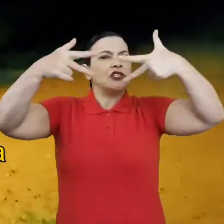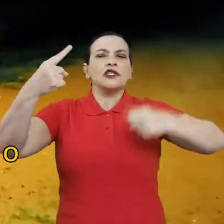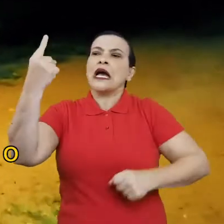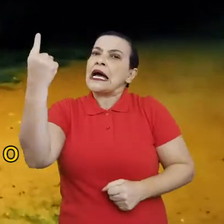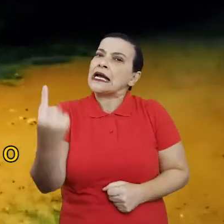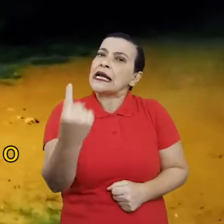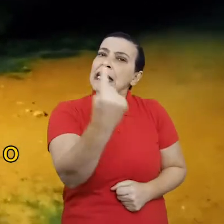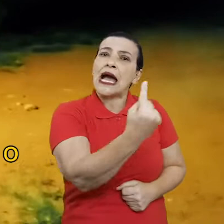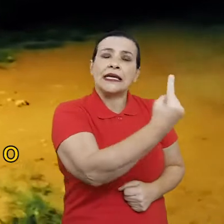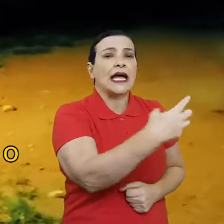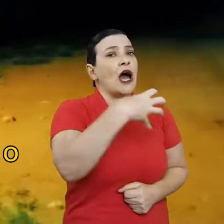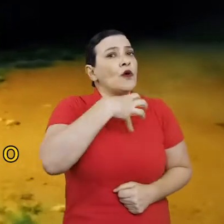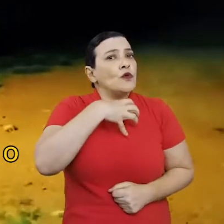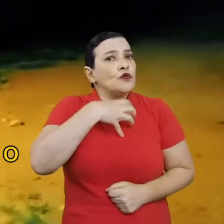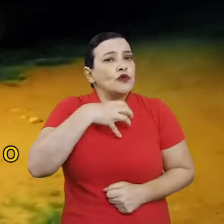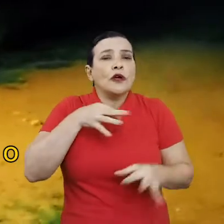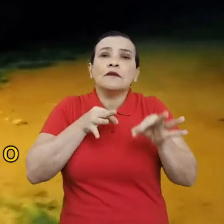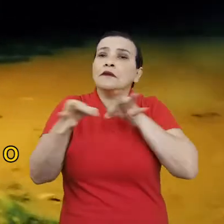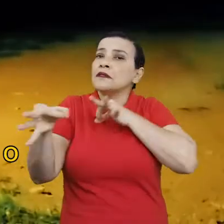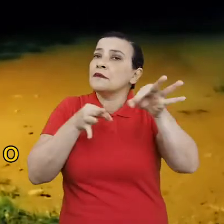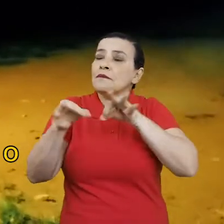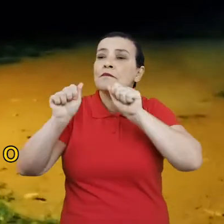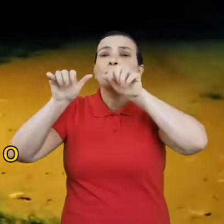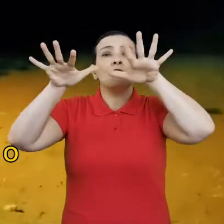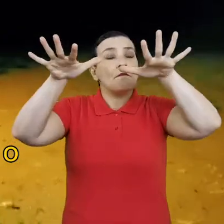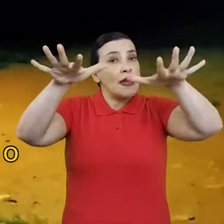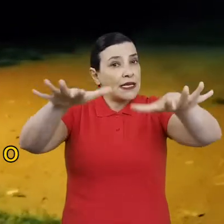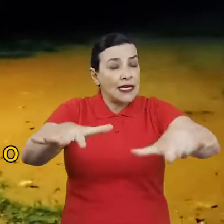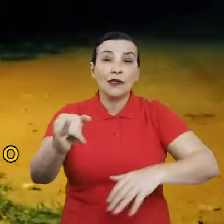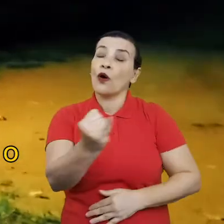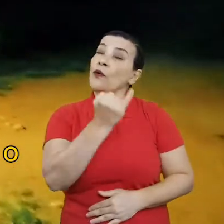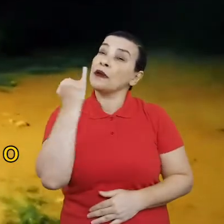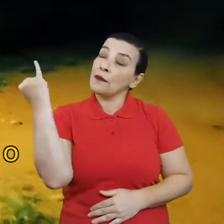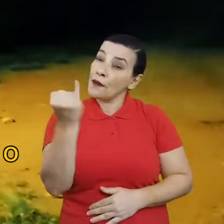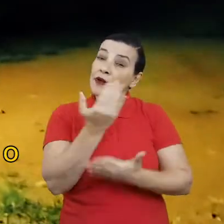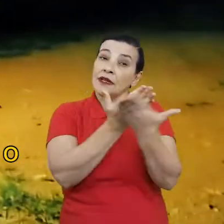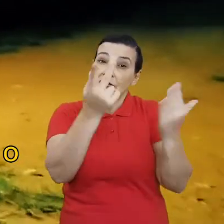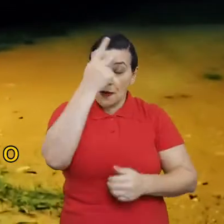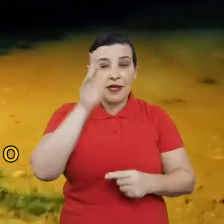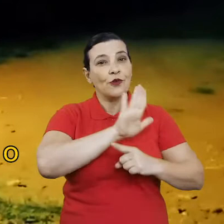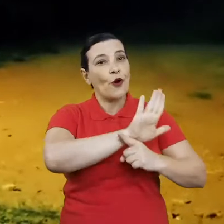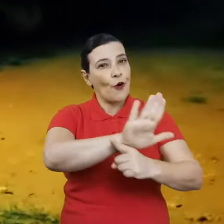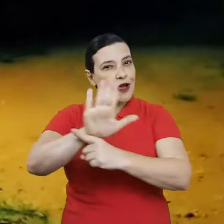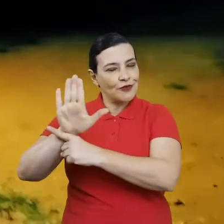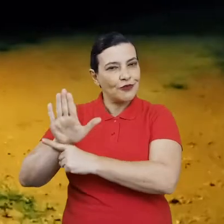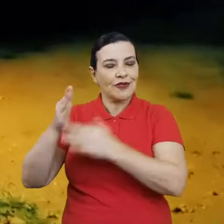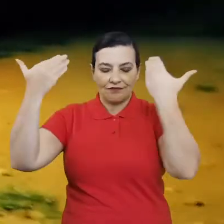benzer, e cujo objetivo final do benzimento sempre será o mesmo para todos, que é curar a pessoa.